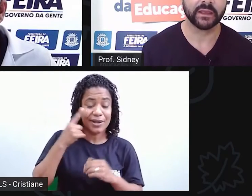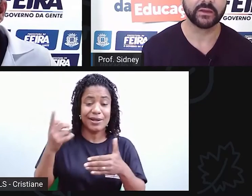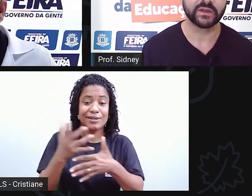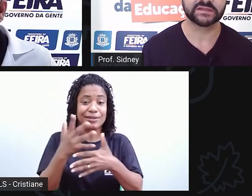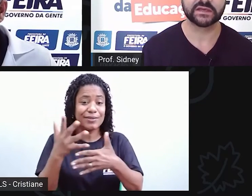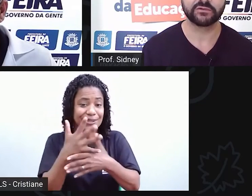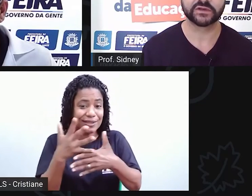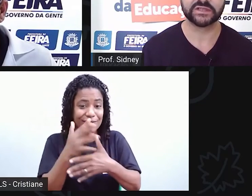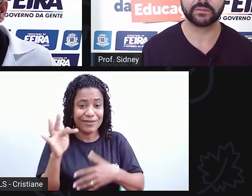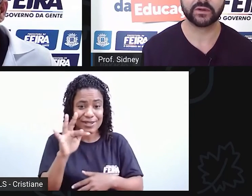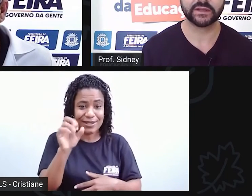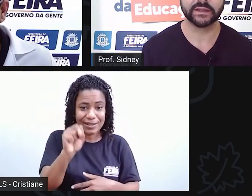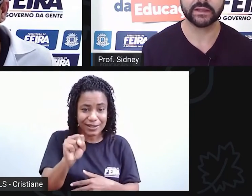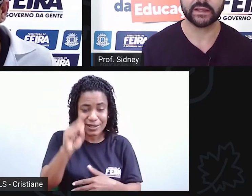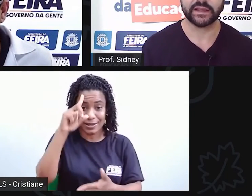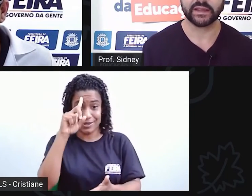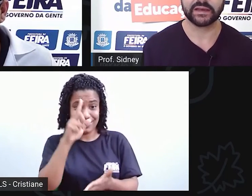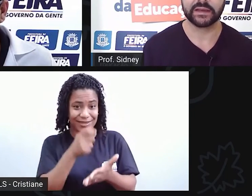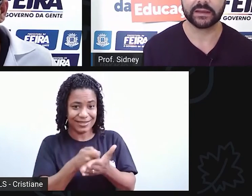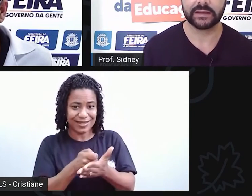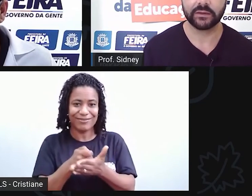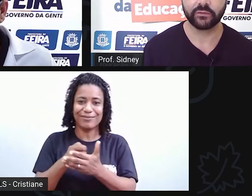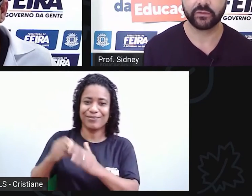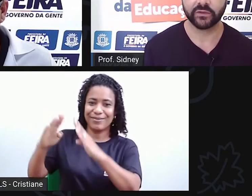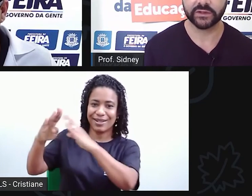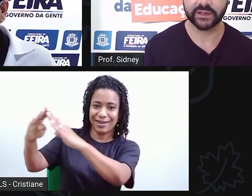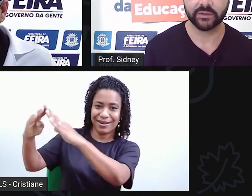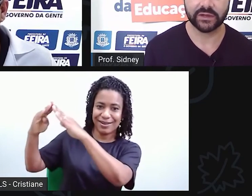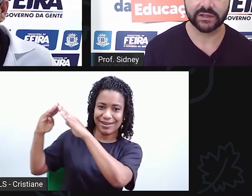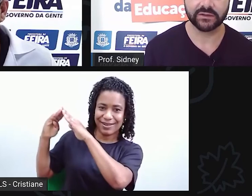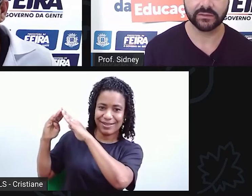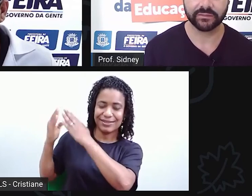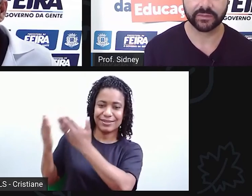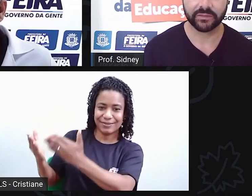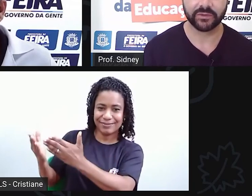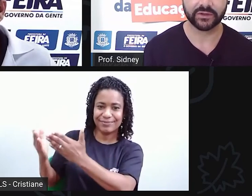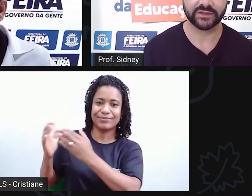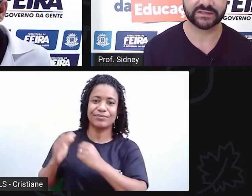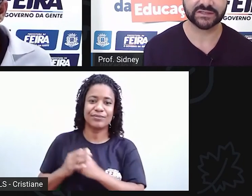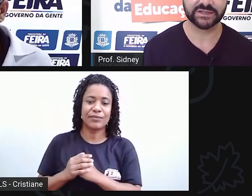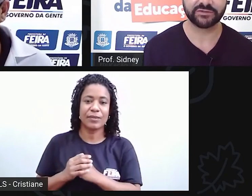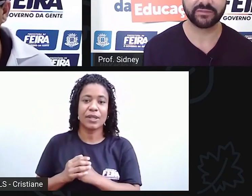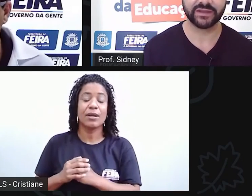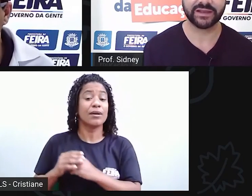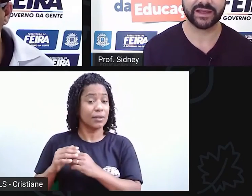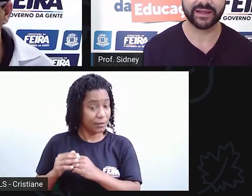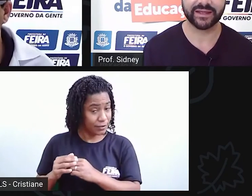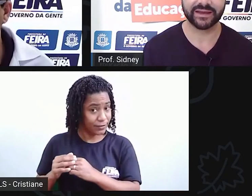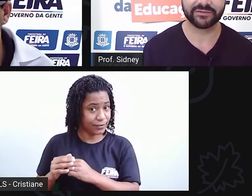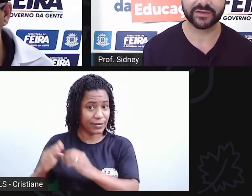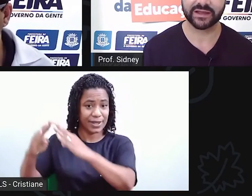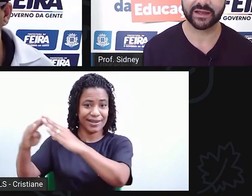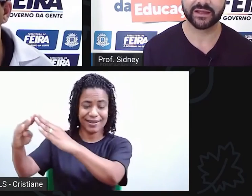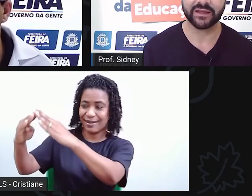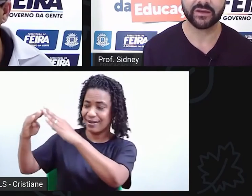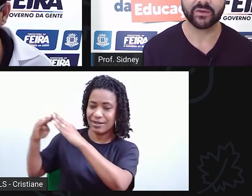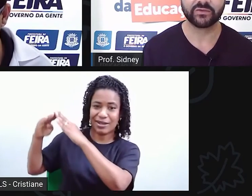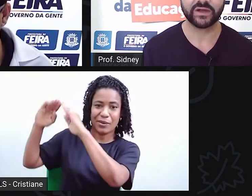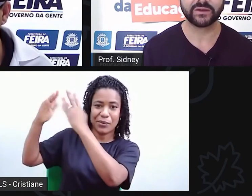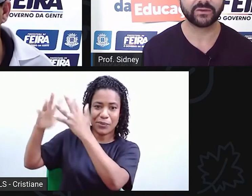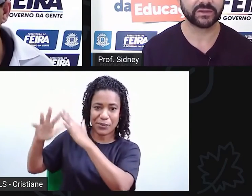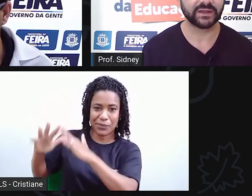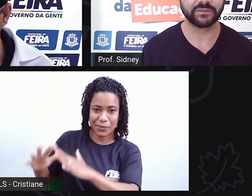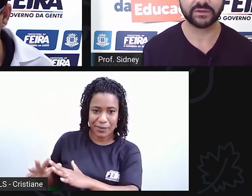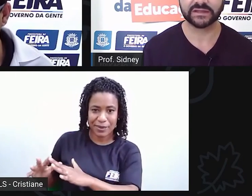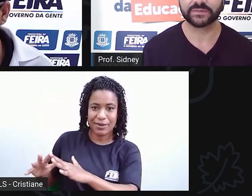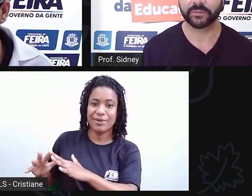E o casarão Fros da Mota, ele não foi demolido, porque o desejo da família era ficar com